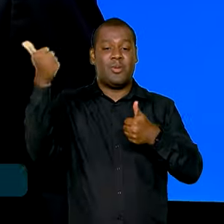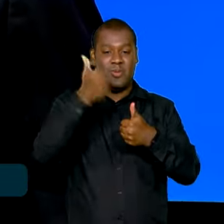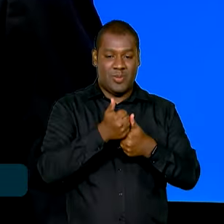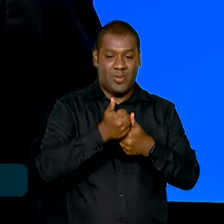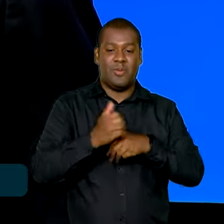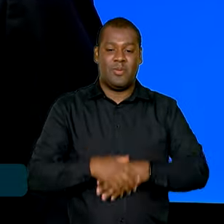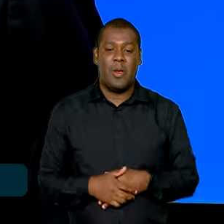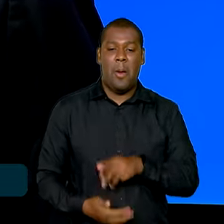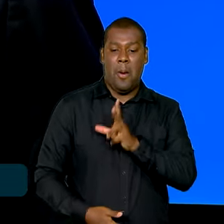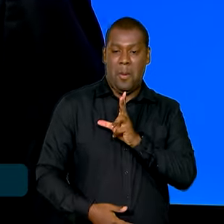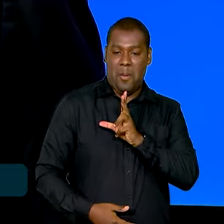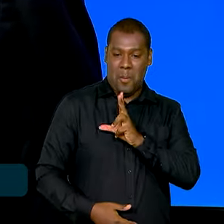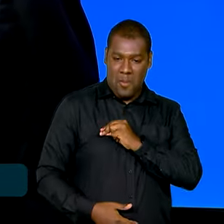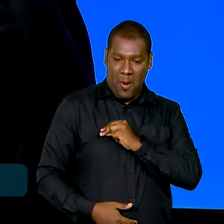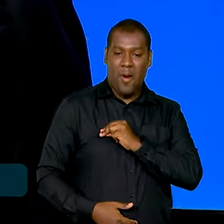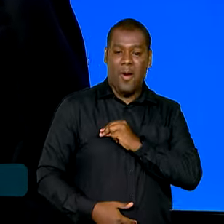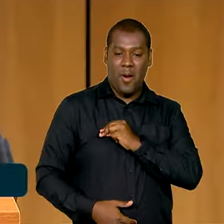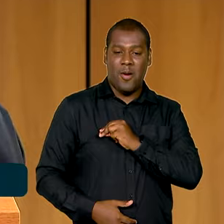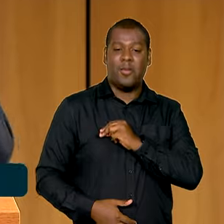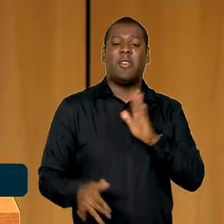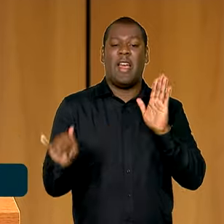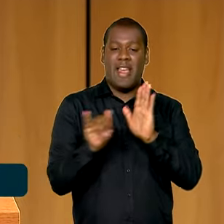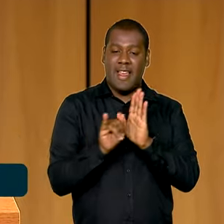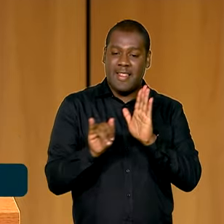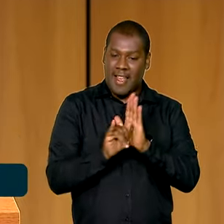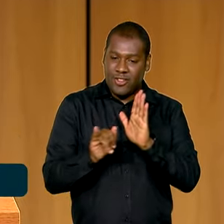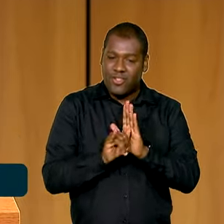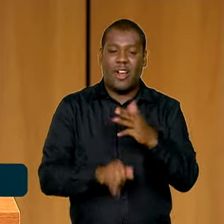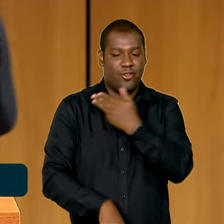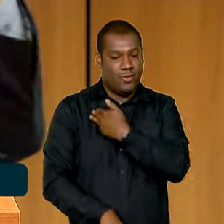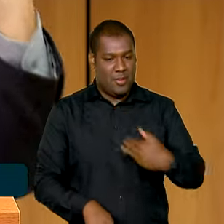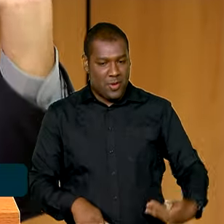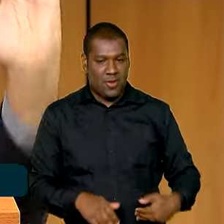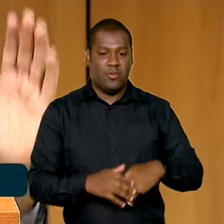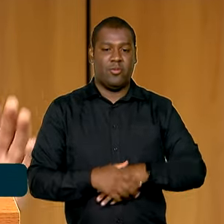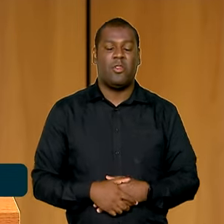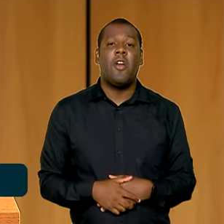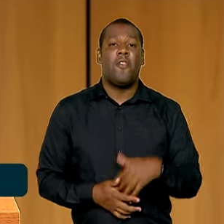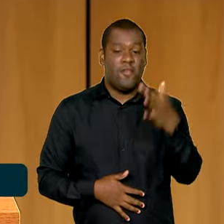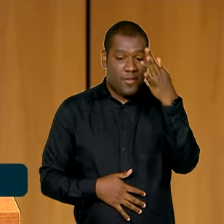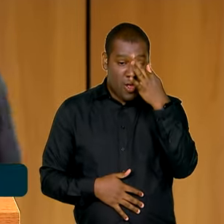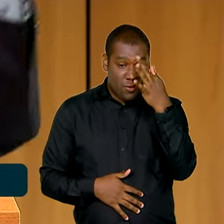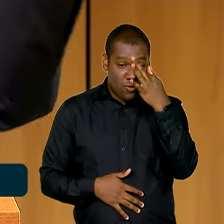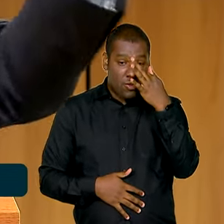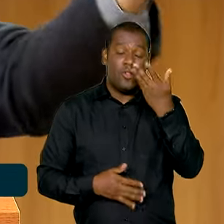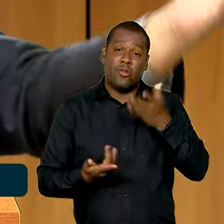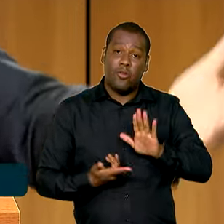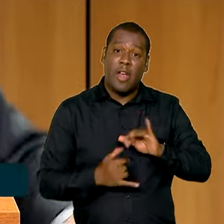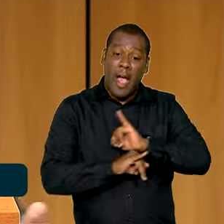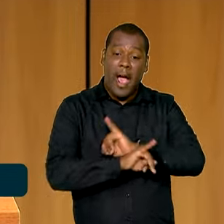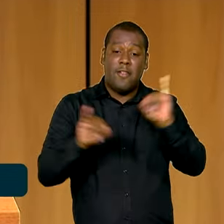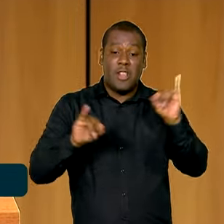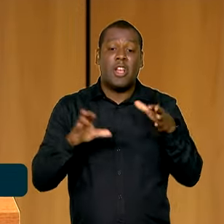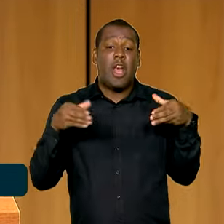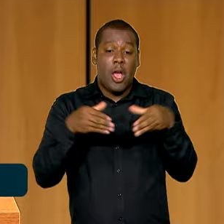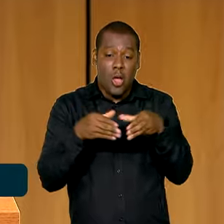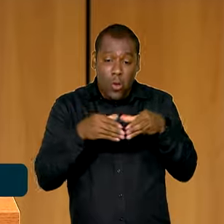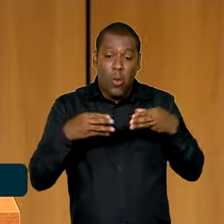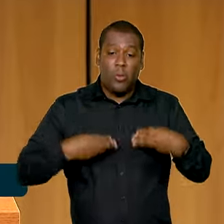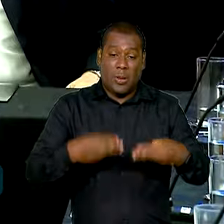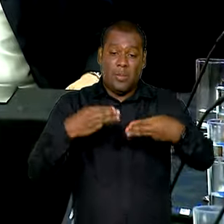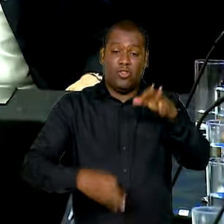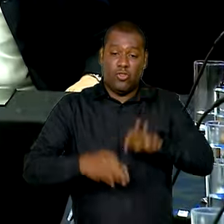que identifica o titular da pasta. No encontro, Flávio Dino destacou o espírito de união da equipe, expresso